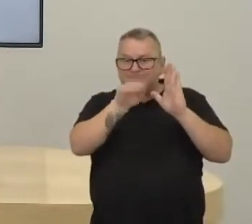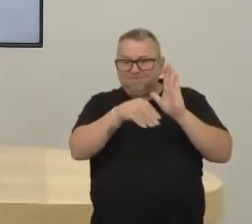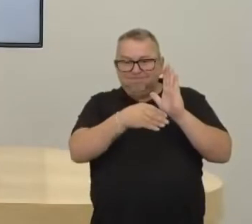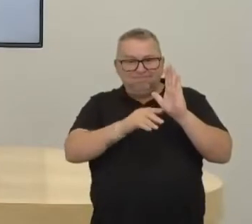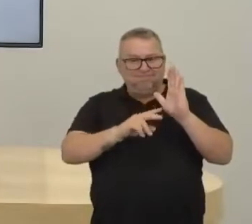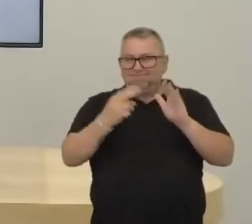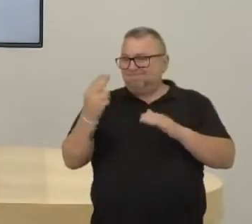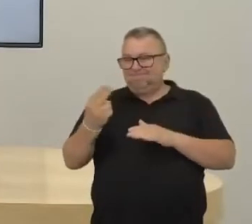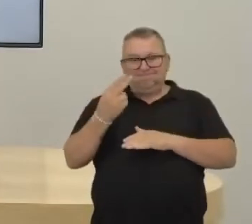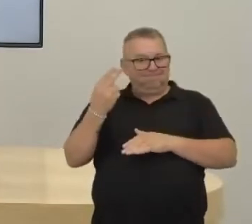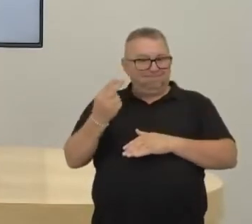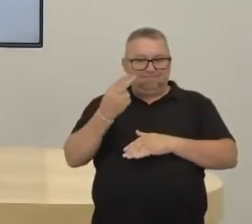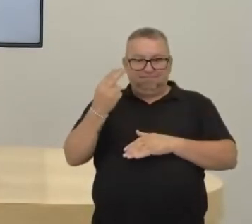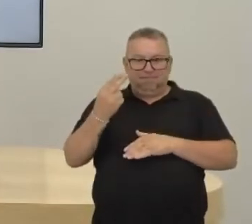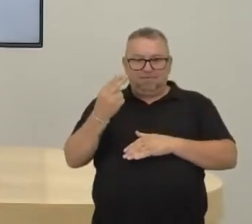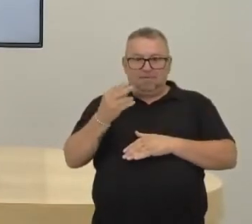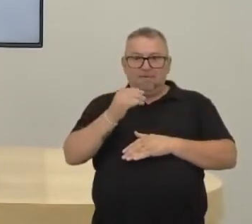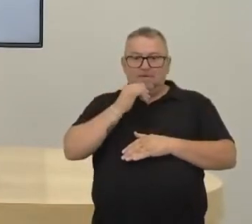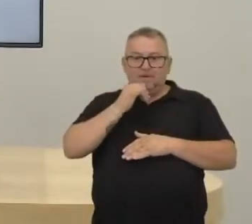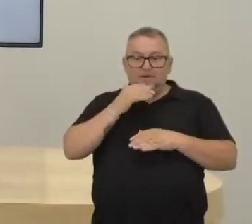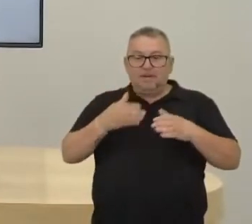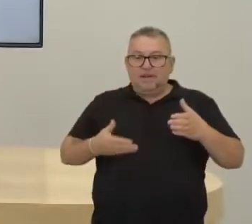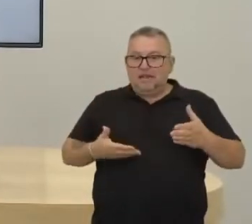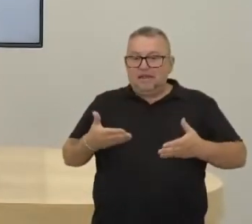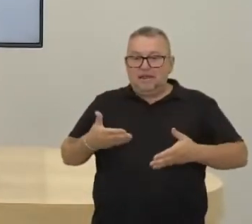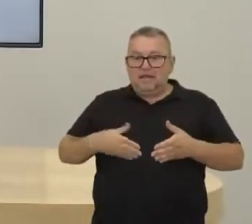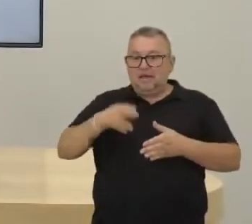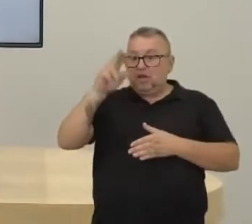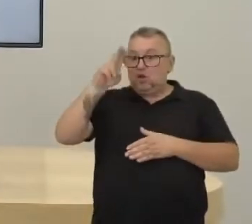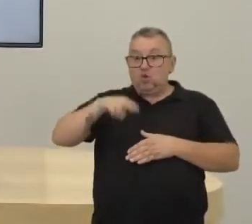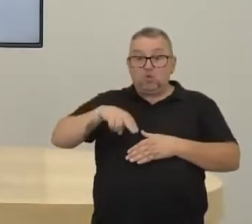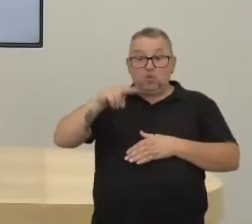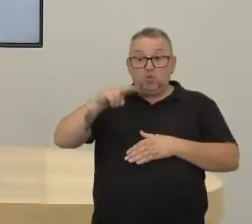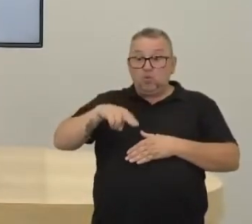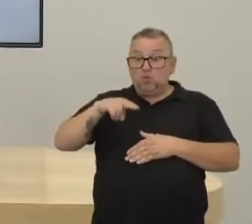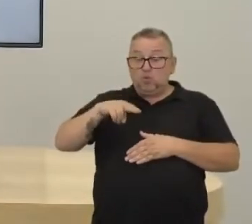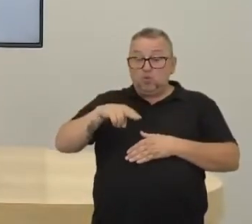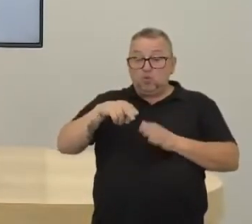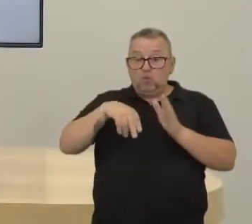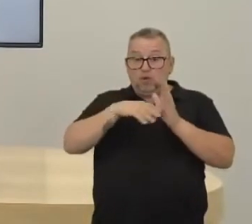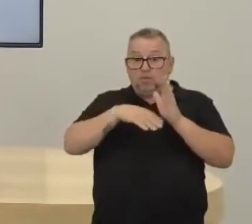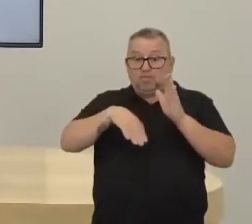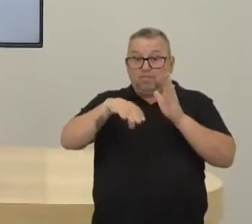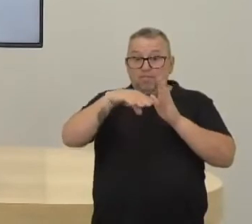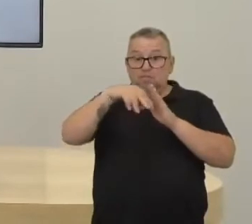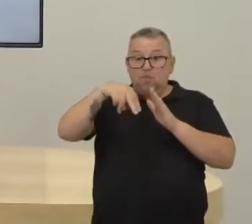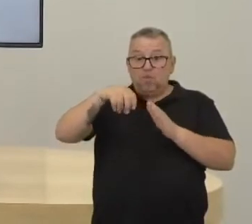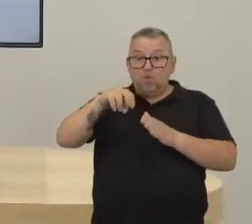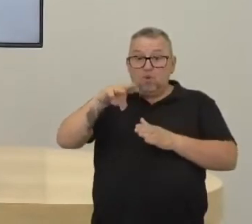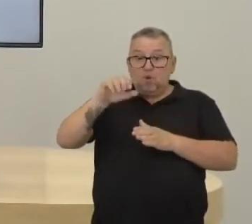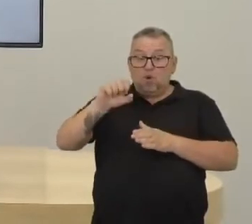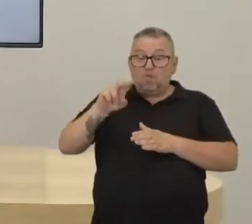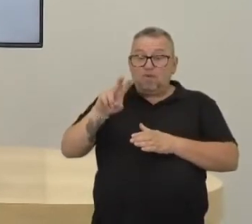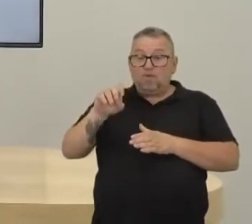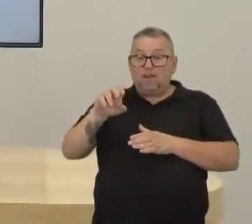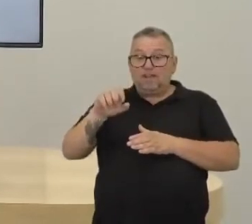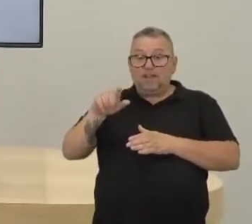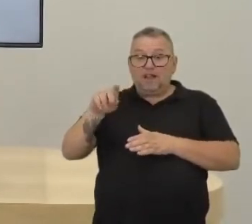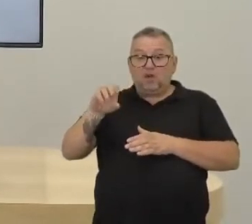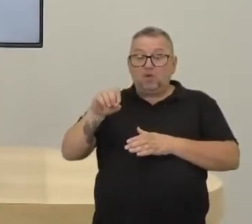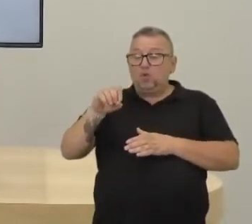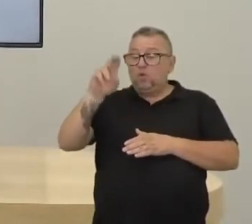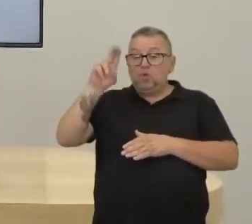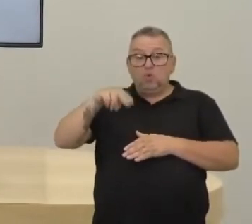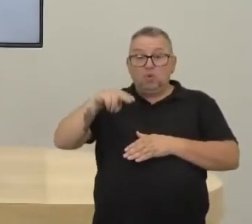esse servo aqui, ó, que é um camponês, ele nunca vai chegar a ser um vassalo. E